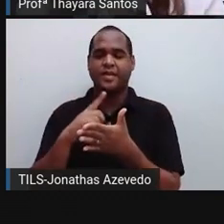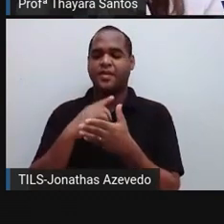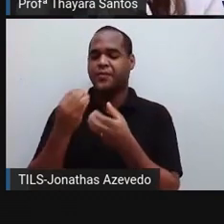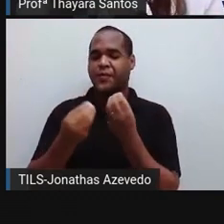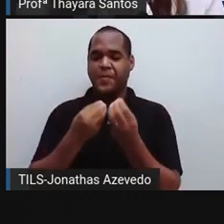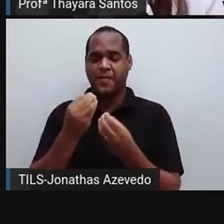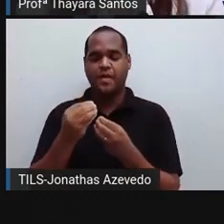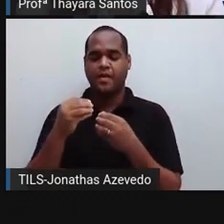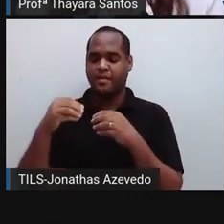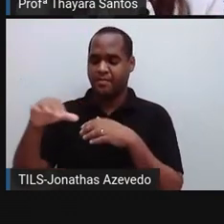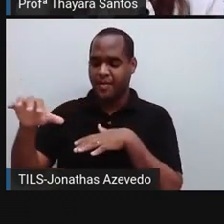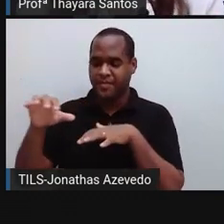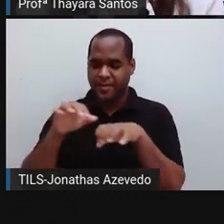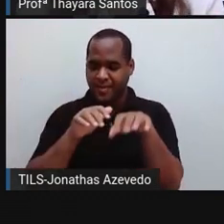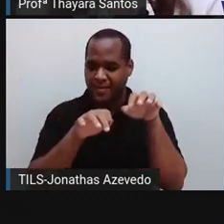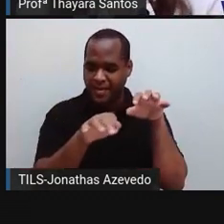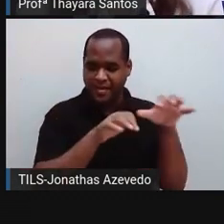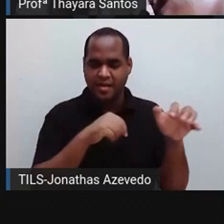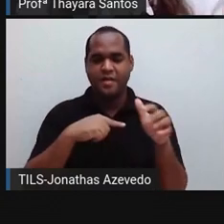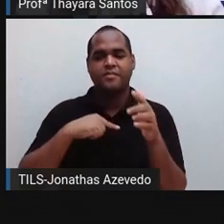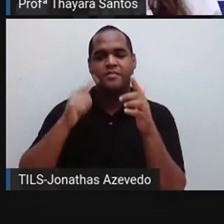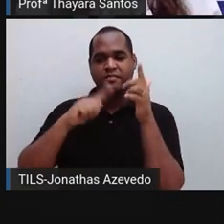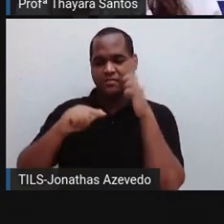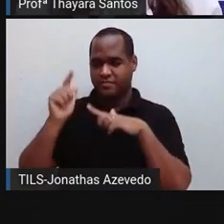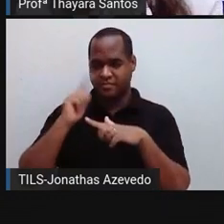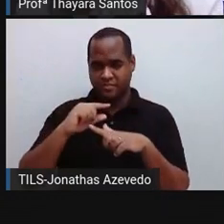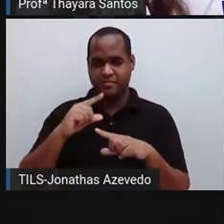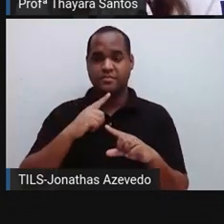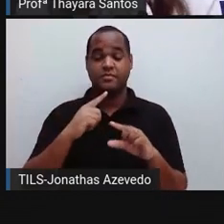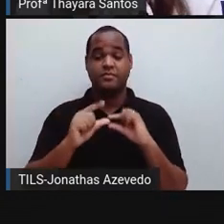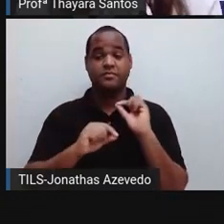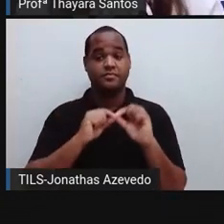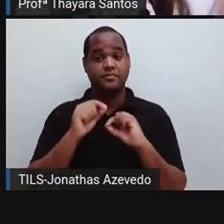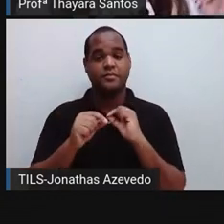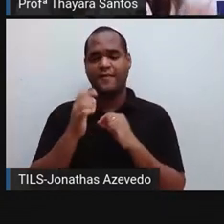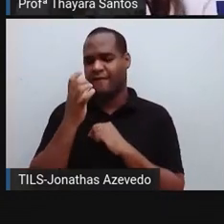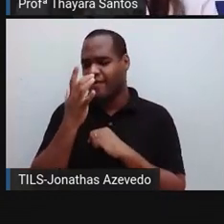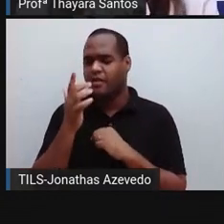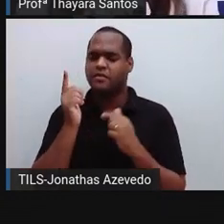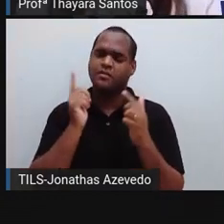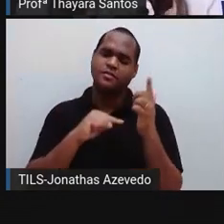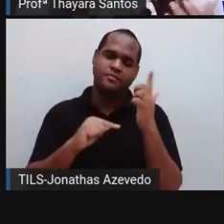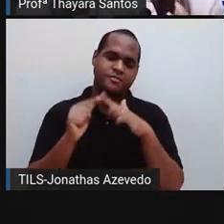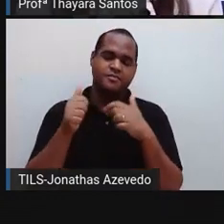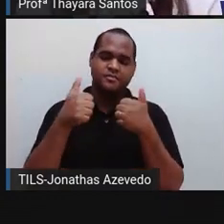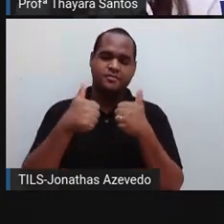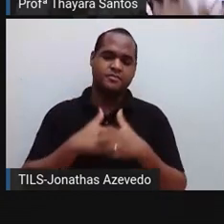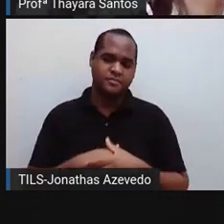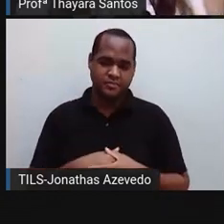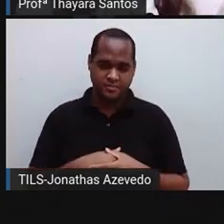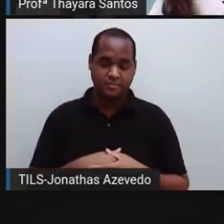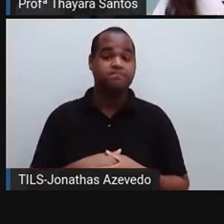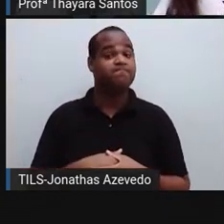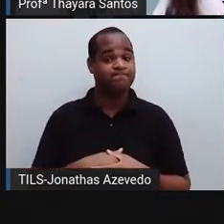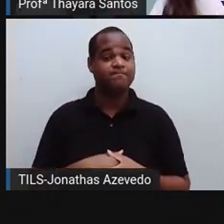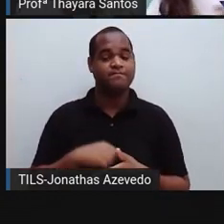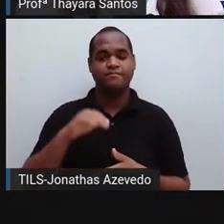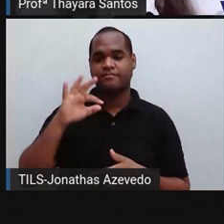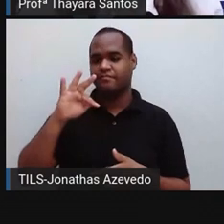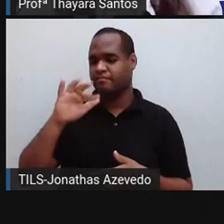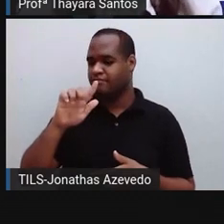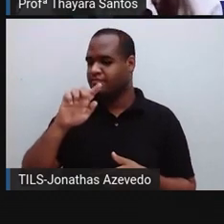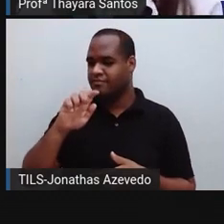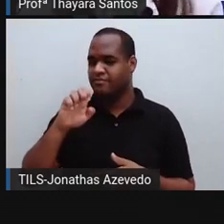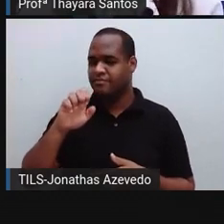conseguem se locomover, a gente chama eles de ciliados, é fácil de lembrar. Os flagelados também são fáceis de